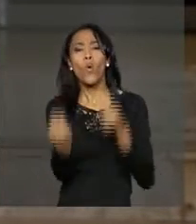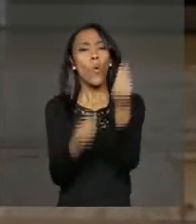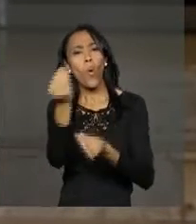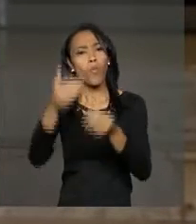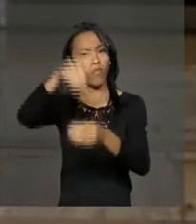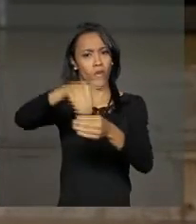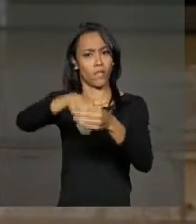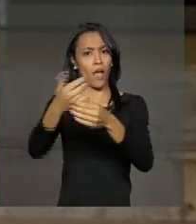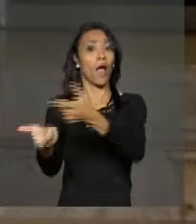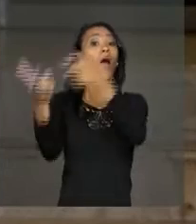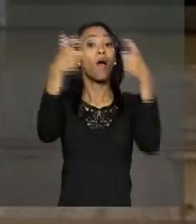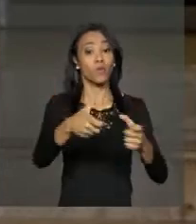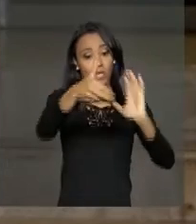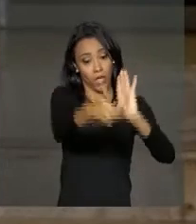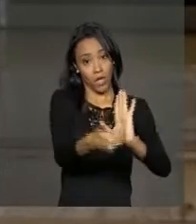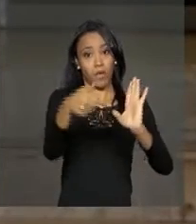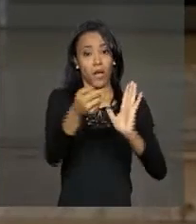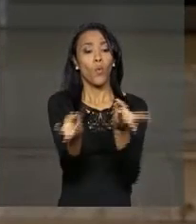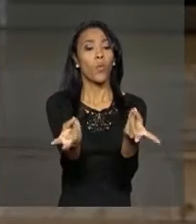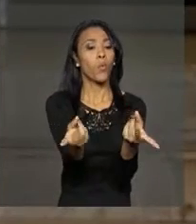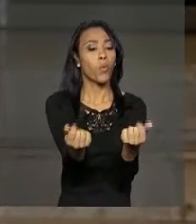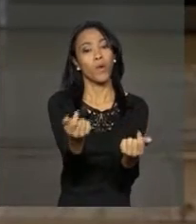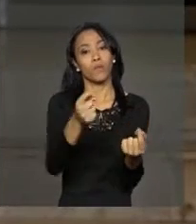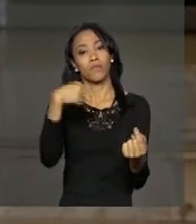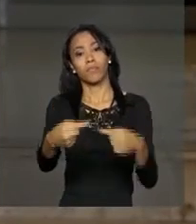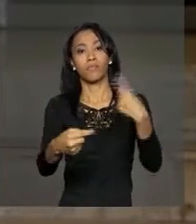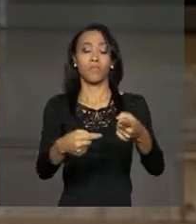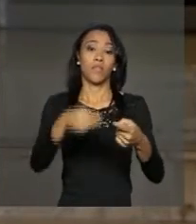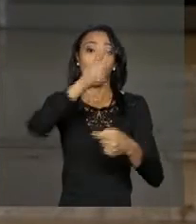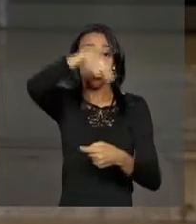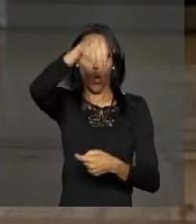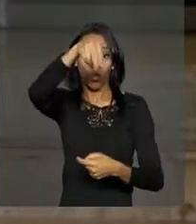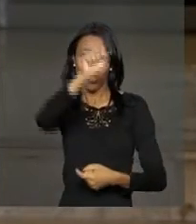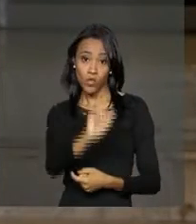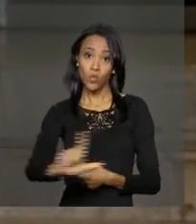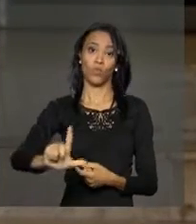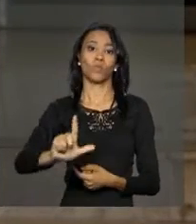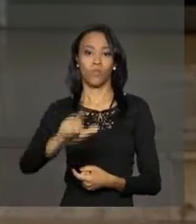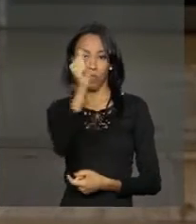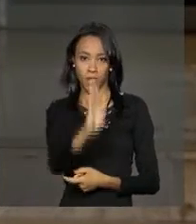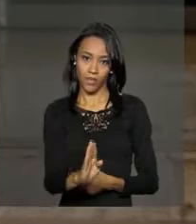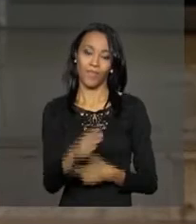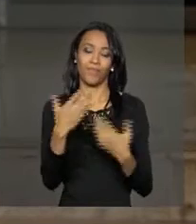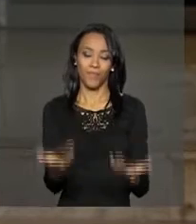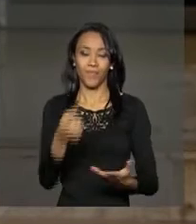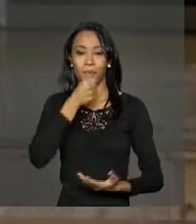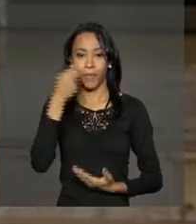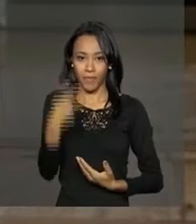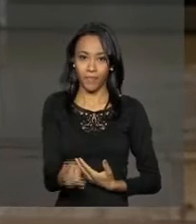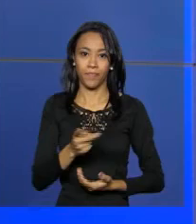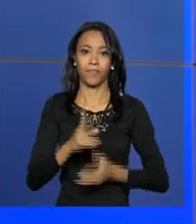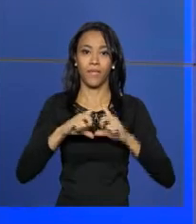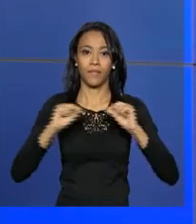pelo plenário da Câmara. Os votos devem ser alternados entre os estados do norte e do sul do país. De Brasília, Thaisa